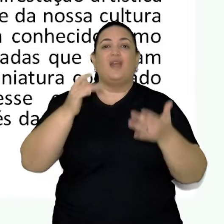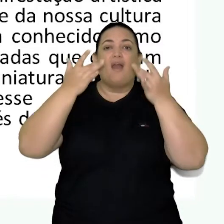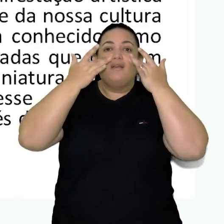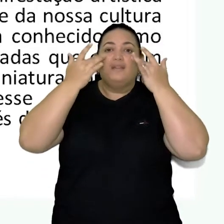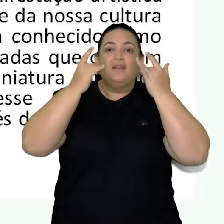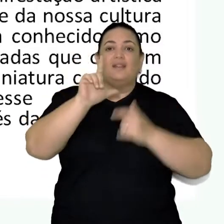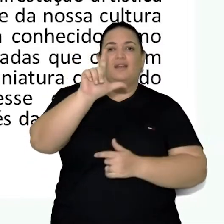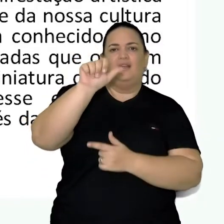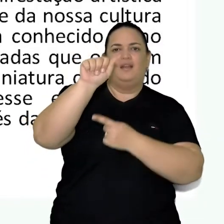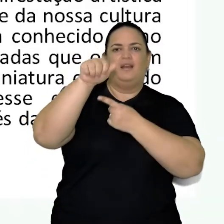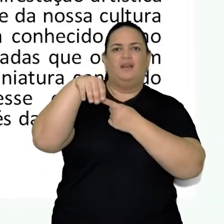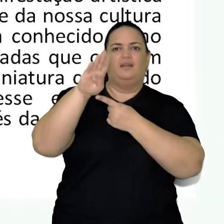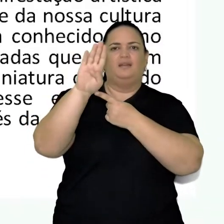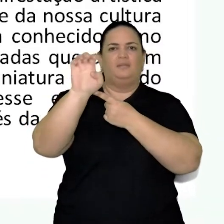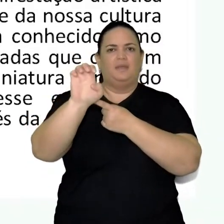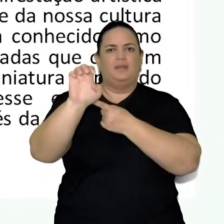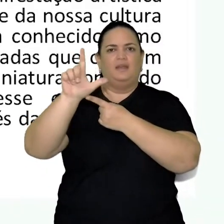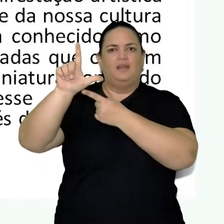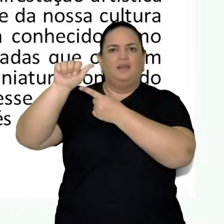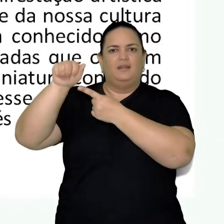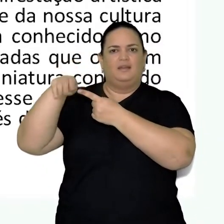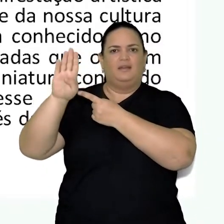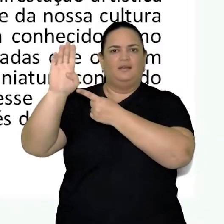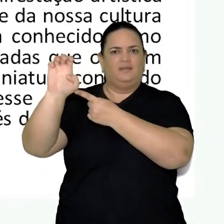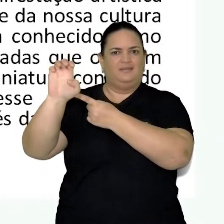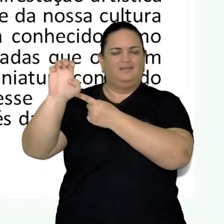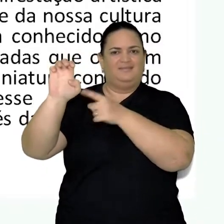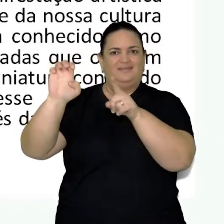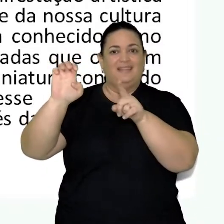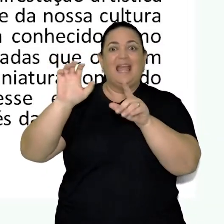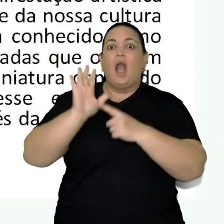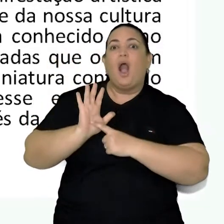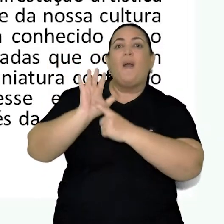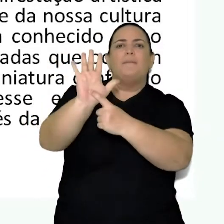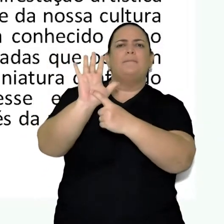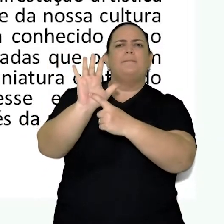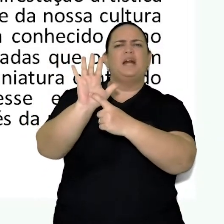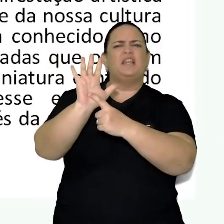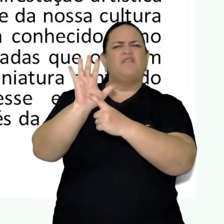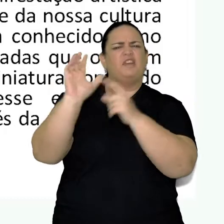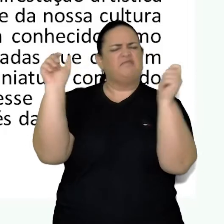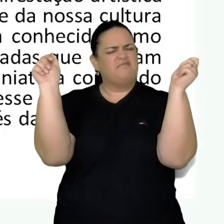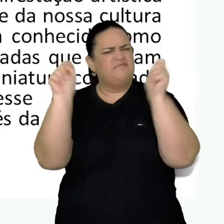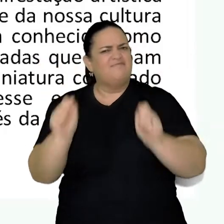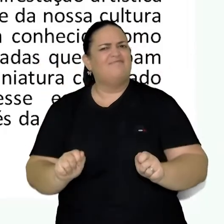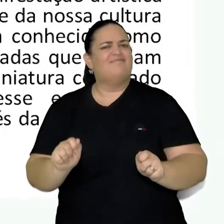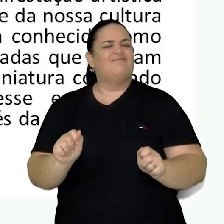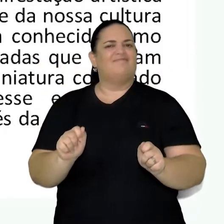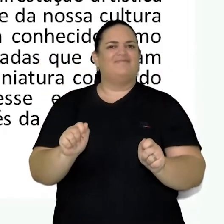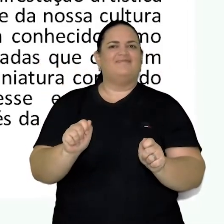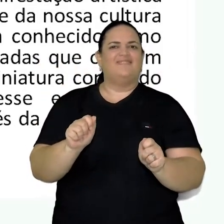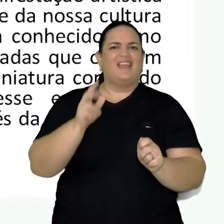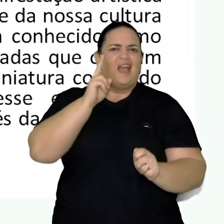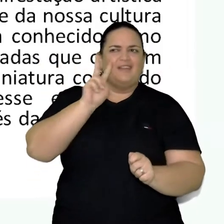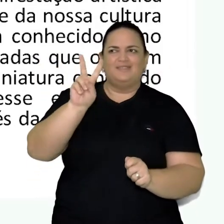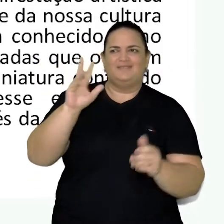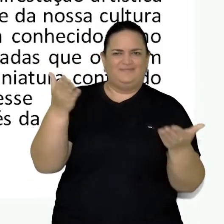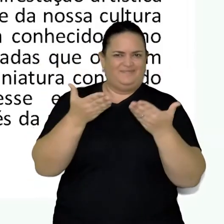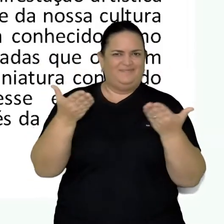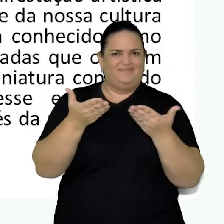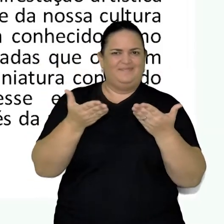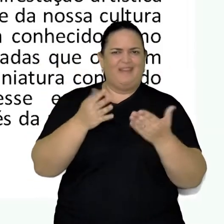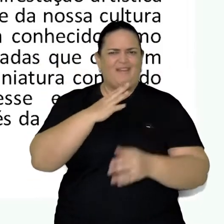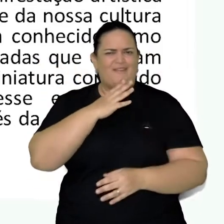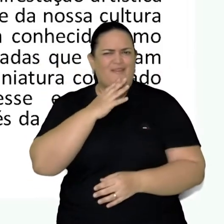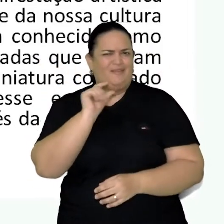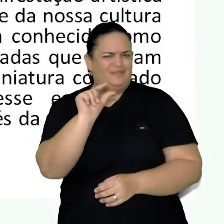Lambi-Lambi. Em mais uma manifestação de arte, veremos agora o Teatro de Lambi-Lambi. Vamos